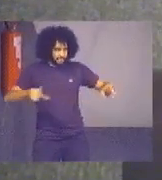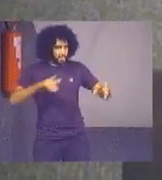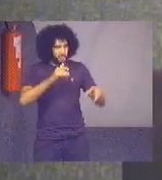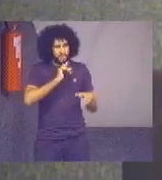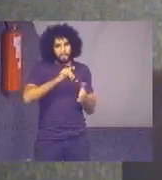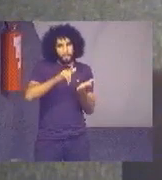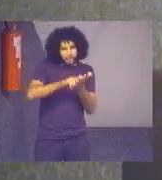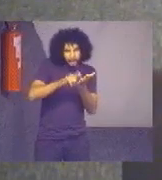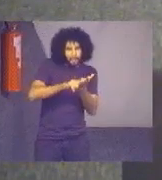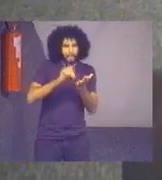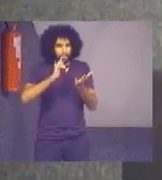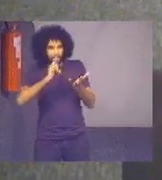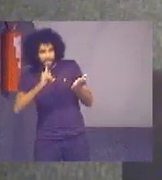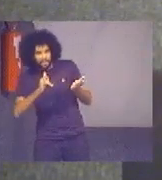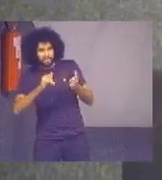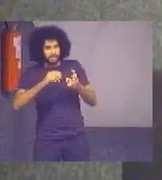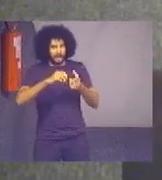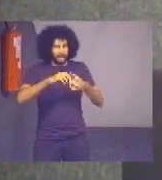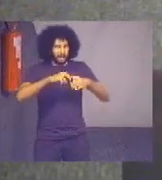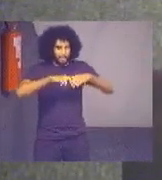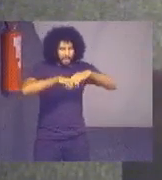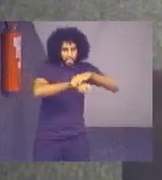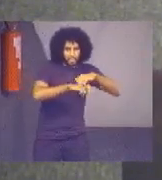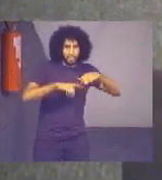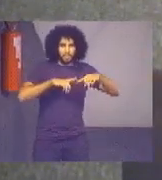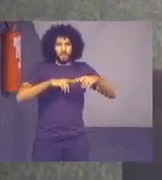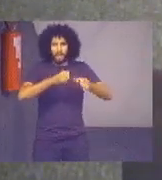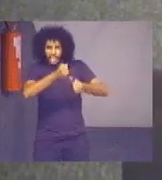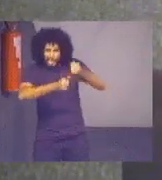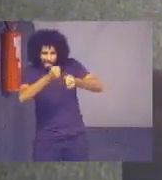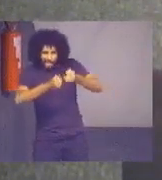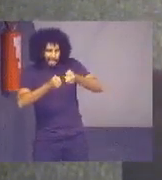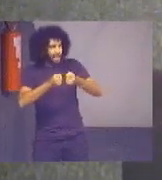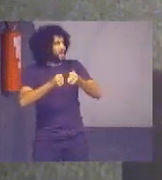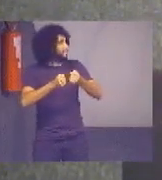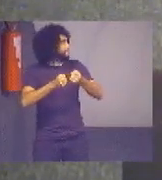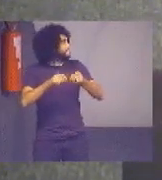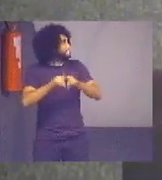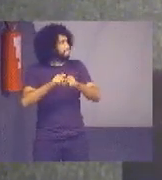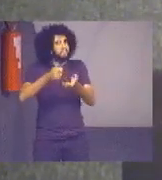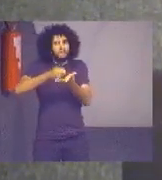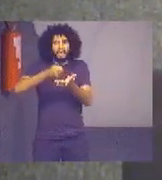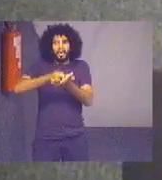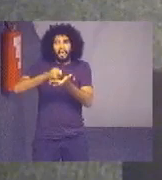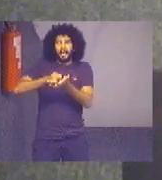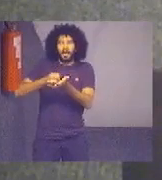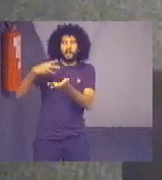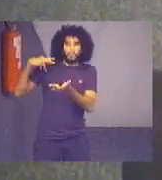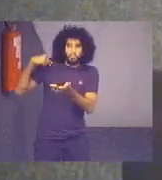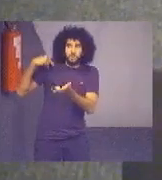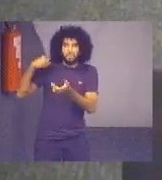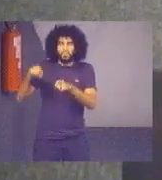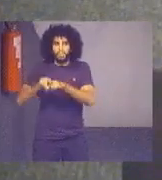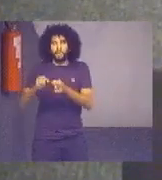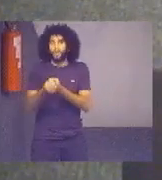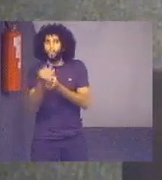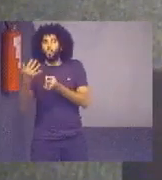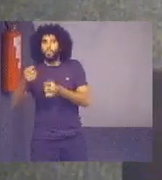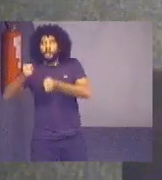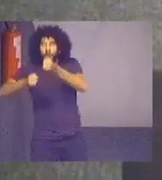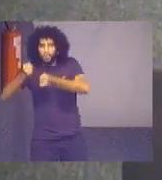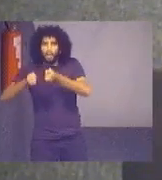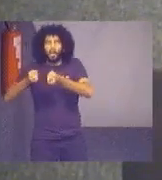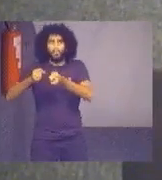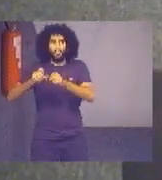energia elétrica, água, esgoto, veículos, gasto com motorista, número de veículos, ações de